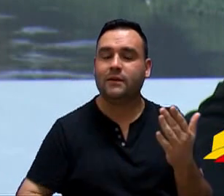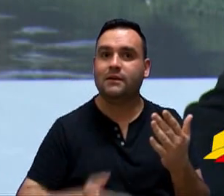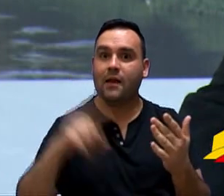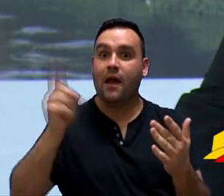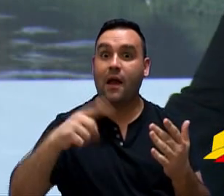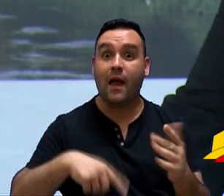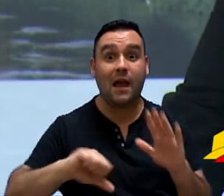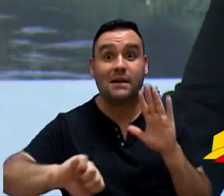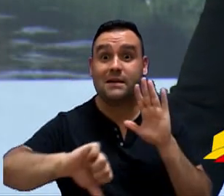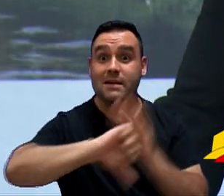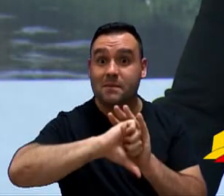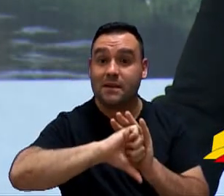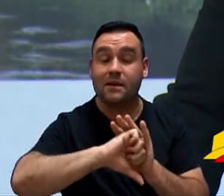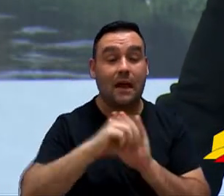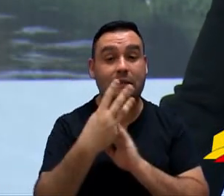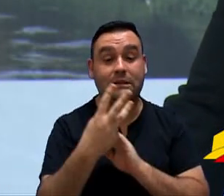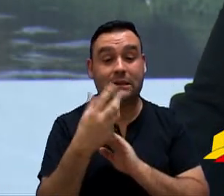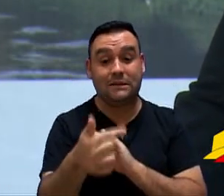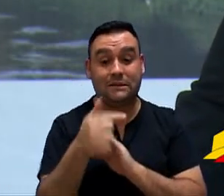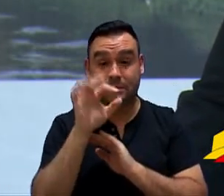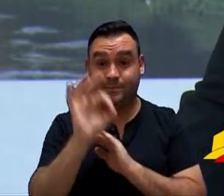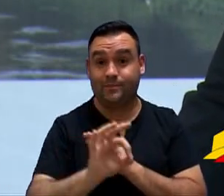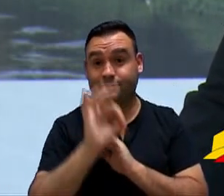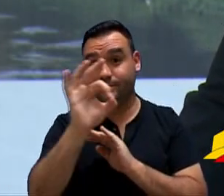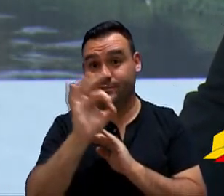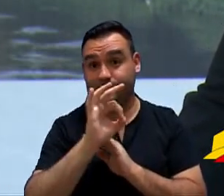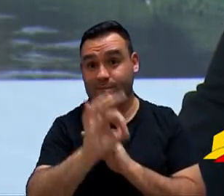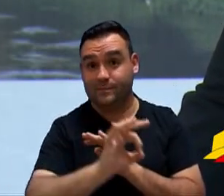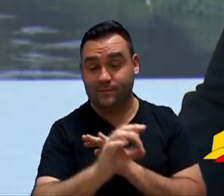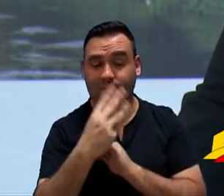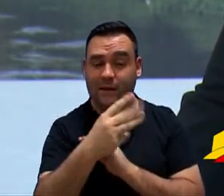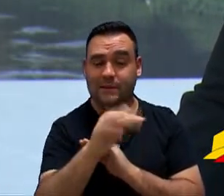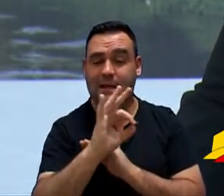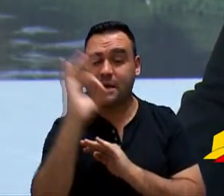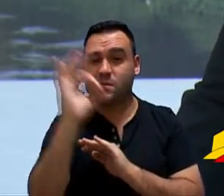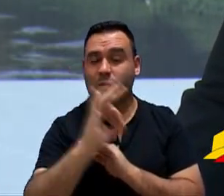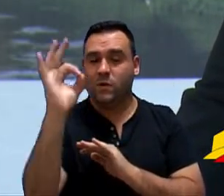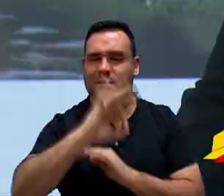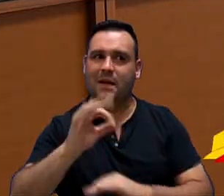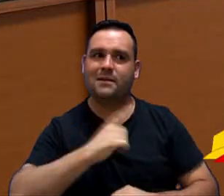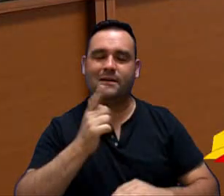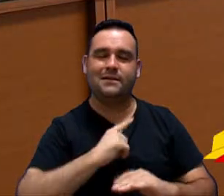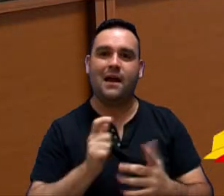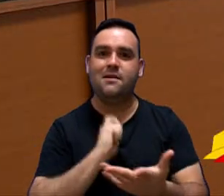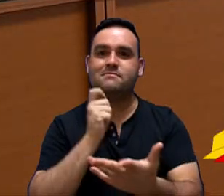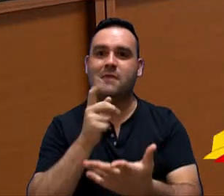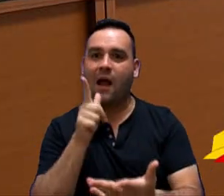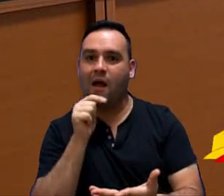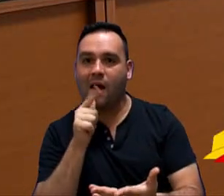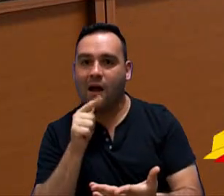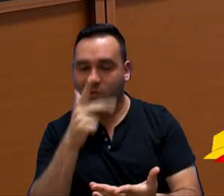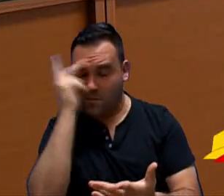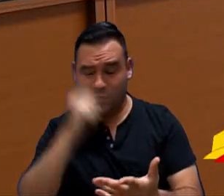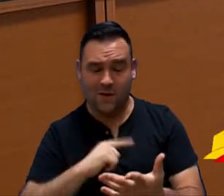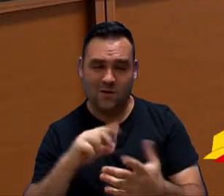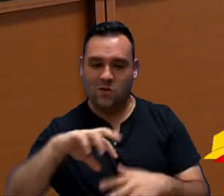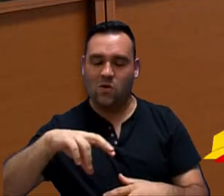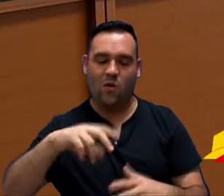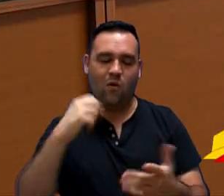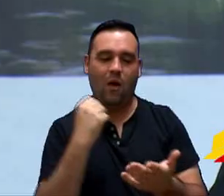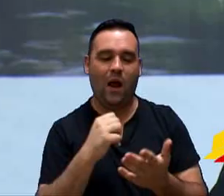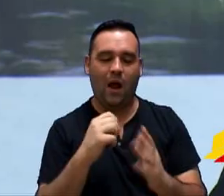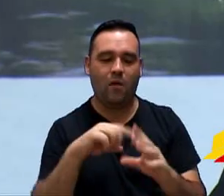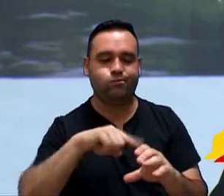gente, é 37% entre o consumo de água sem registro